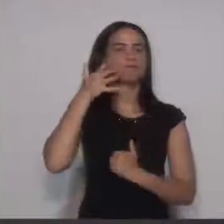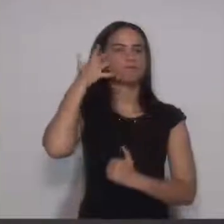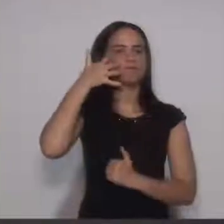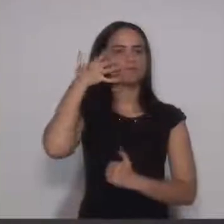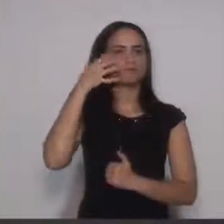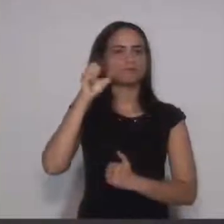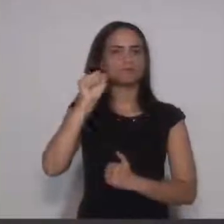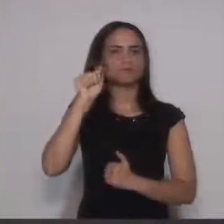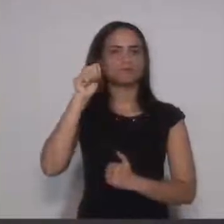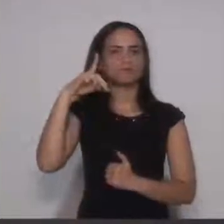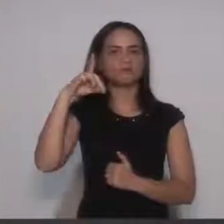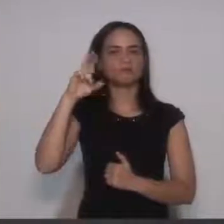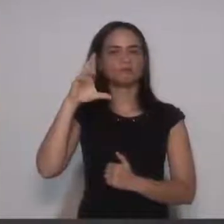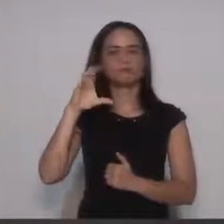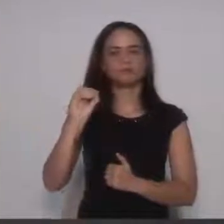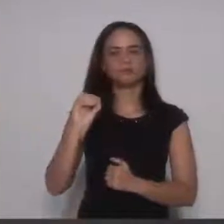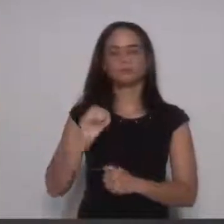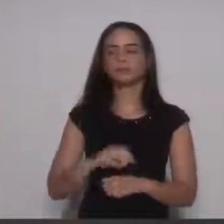Sandro Rebeca.